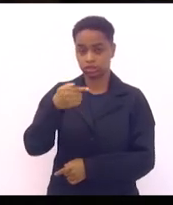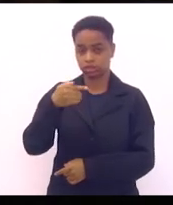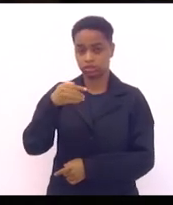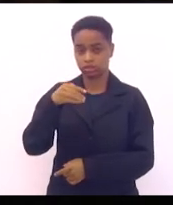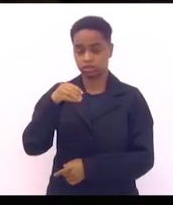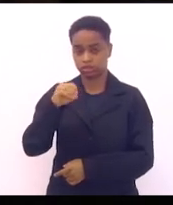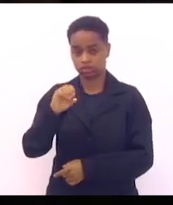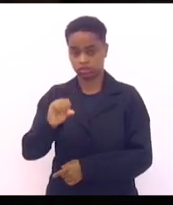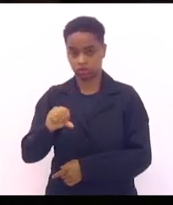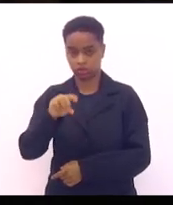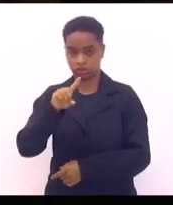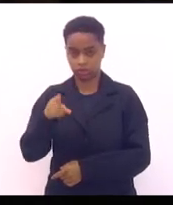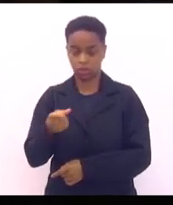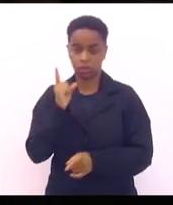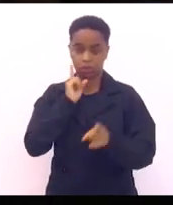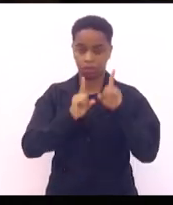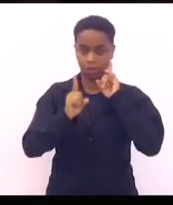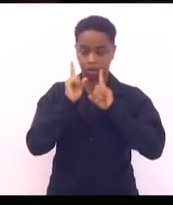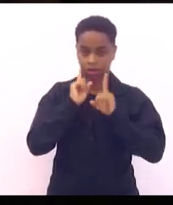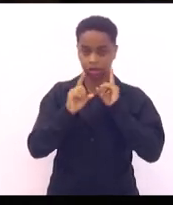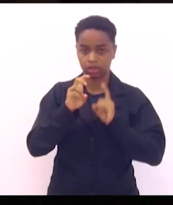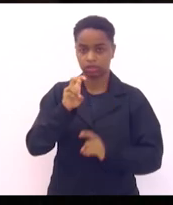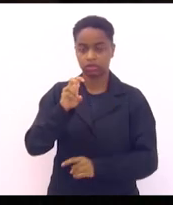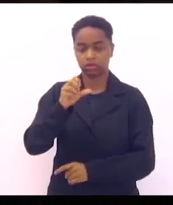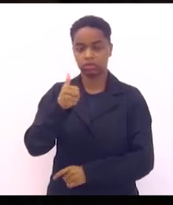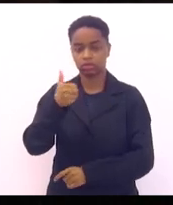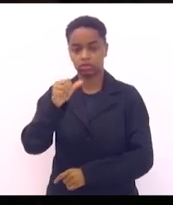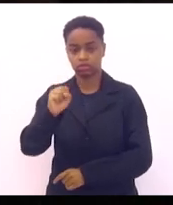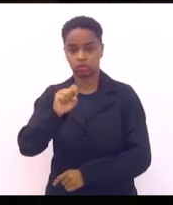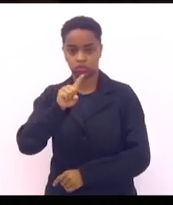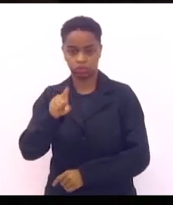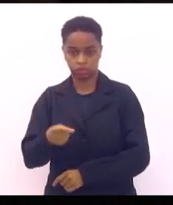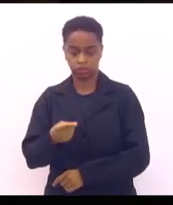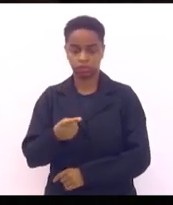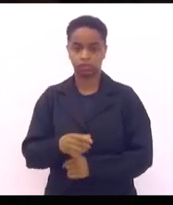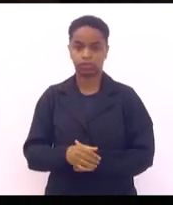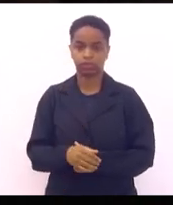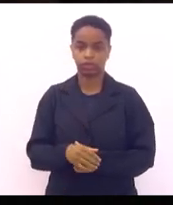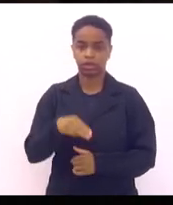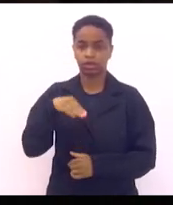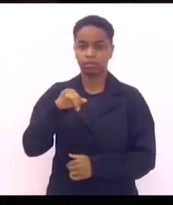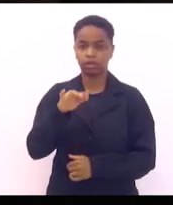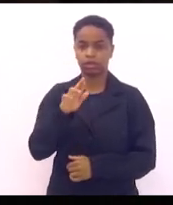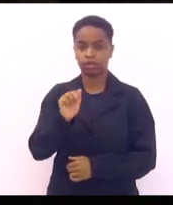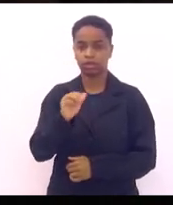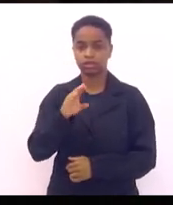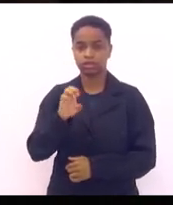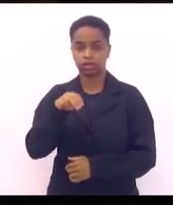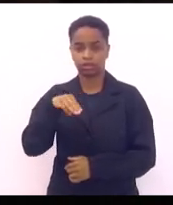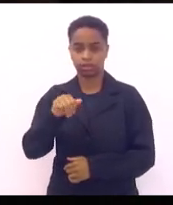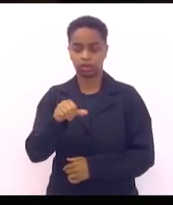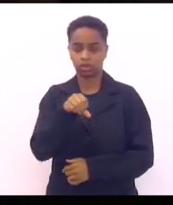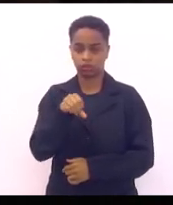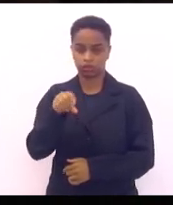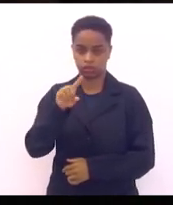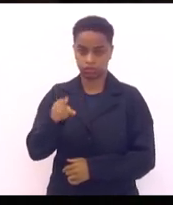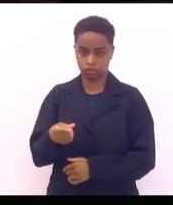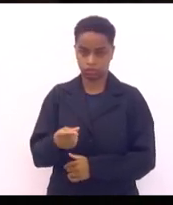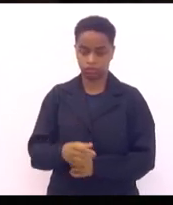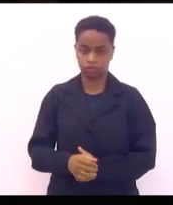mil, Maricá, 518 mil, Miracema, 99 mil,